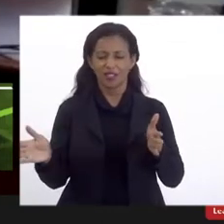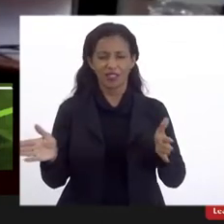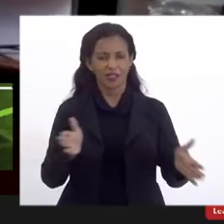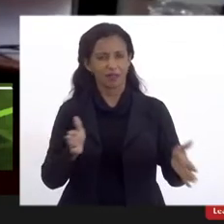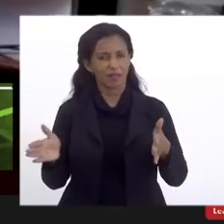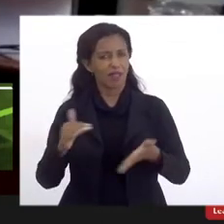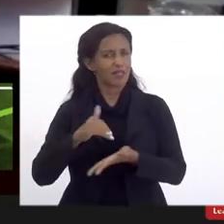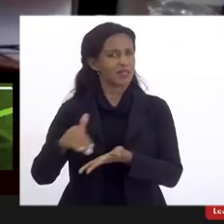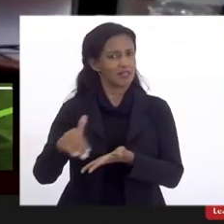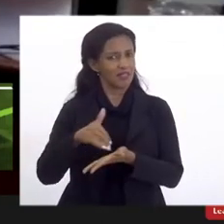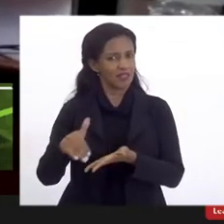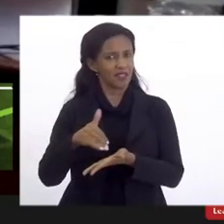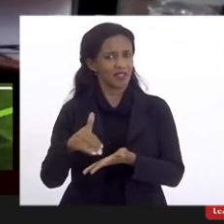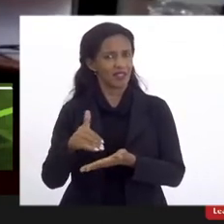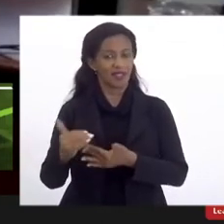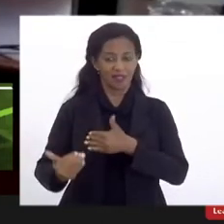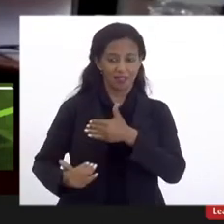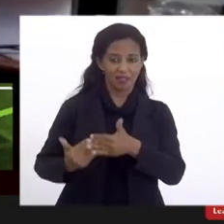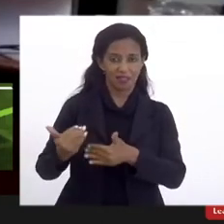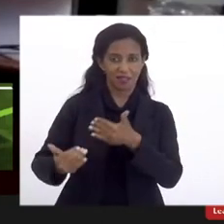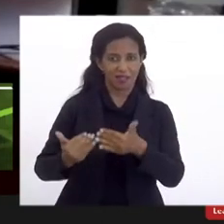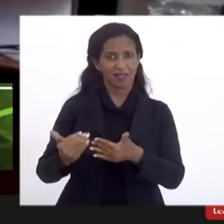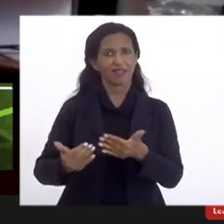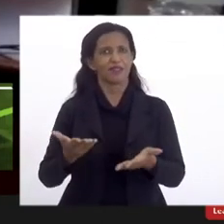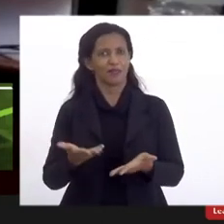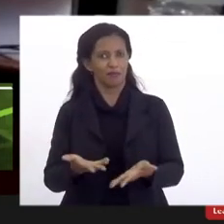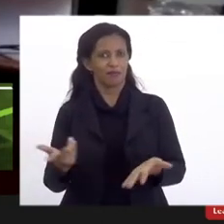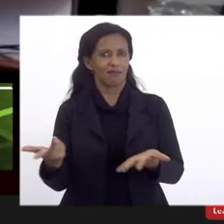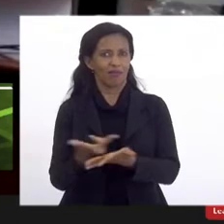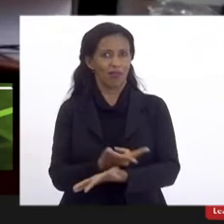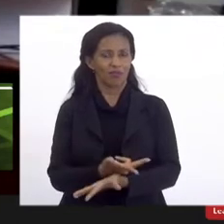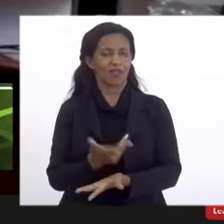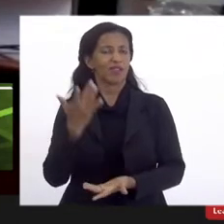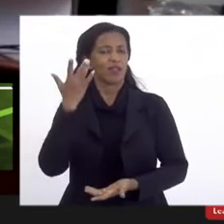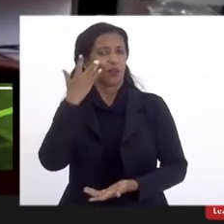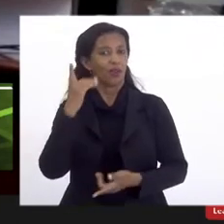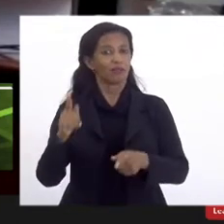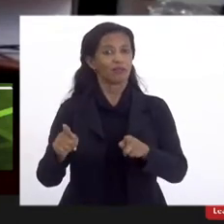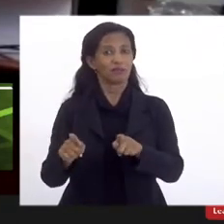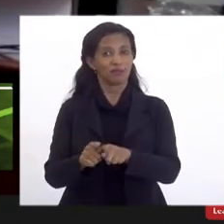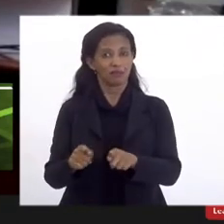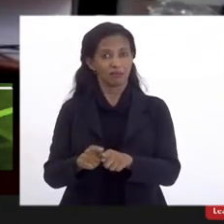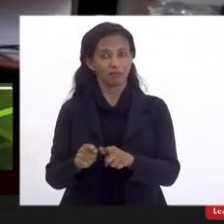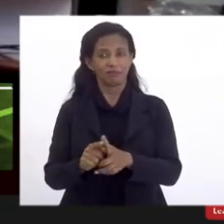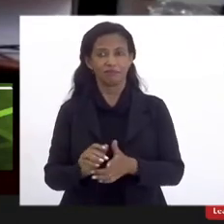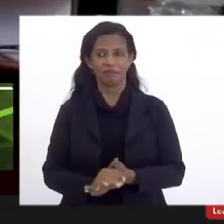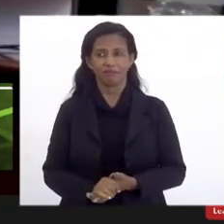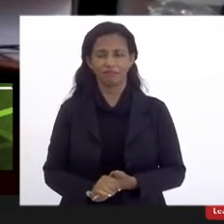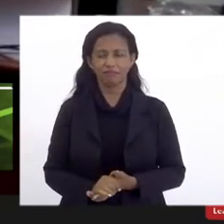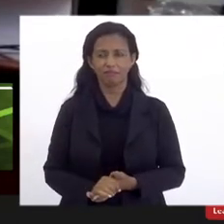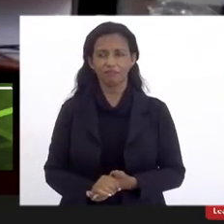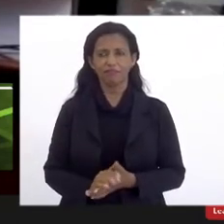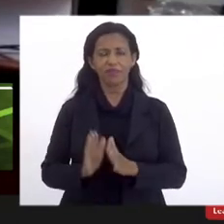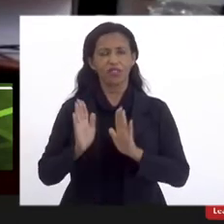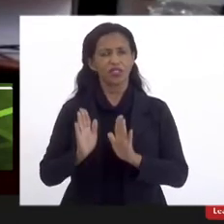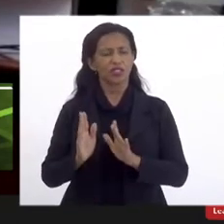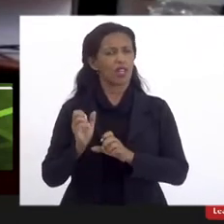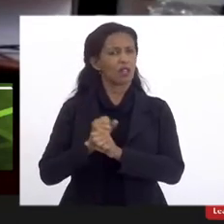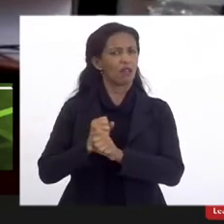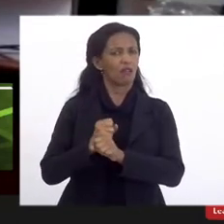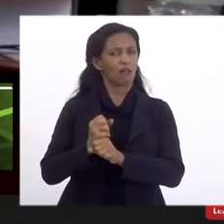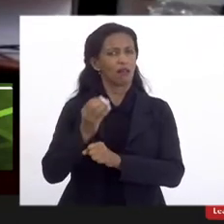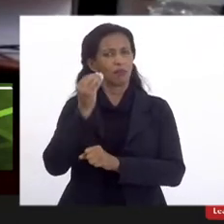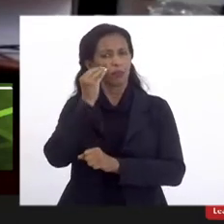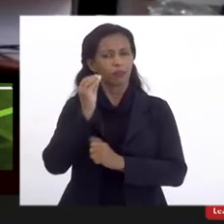que esse processo está em desenvolvimento, eu acho que isso também, a gente que está na UERJ há muito tempo acompanha isso, vê que